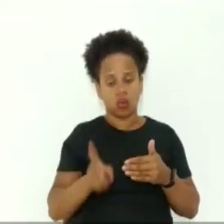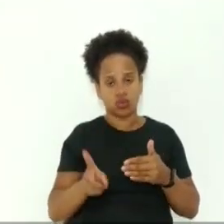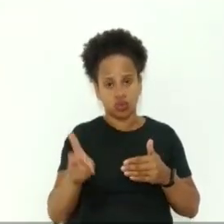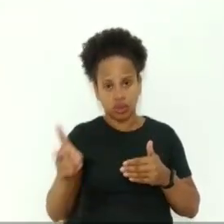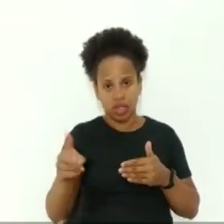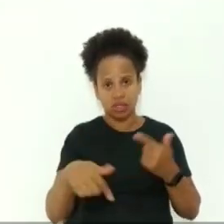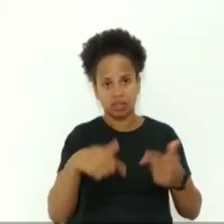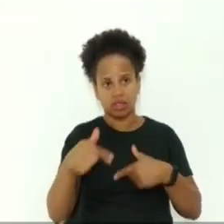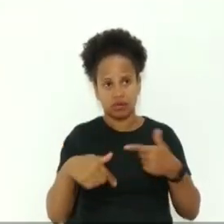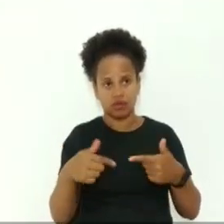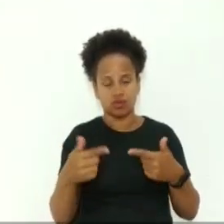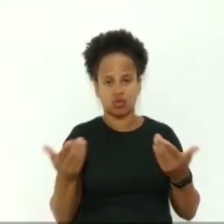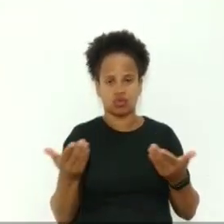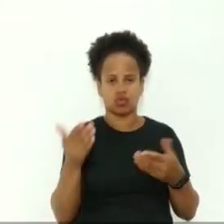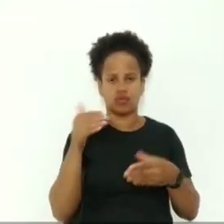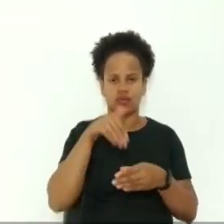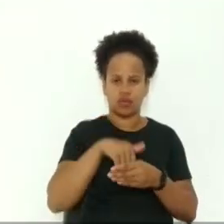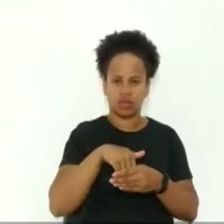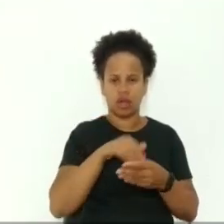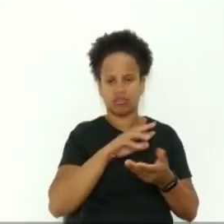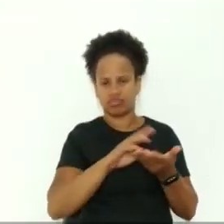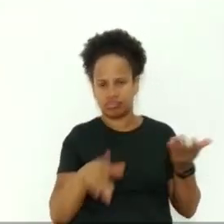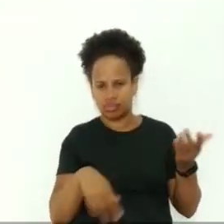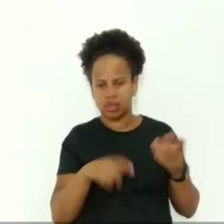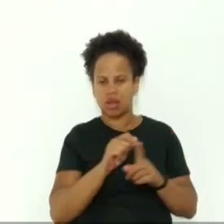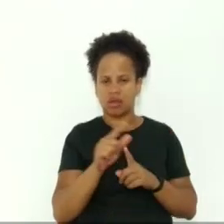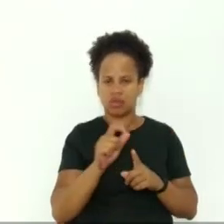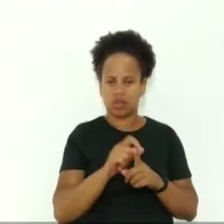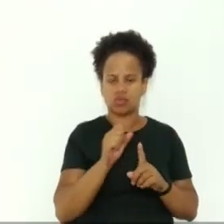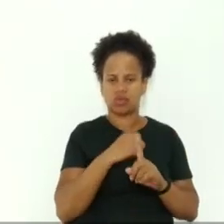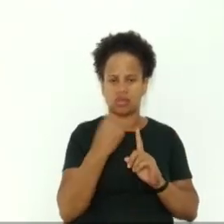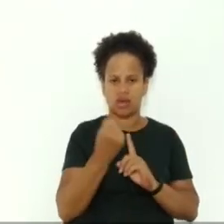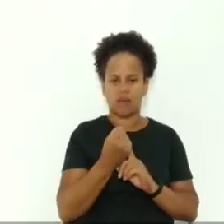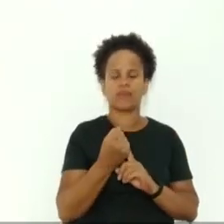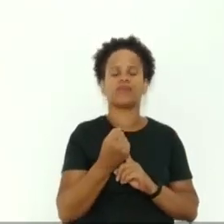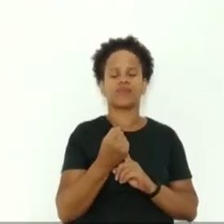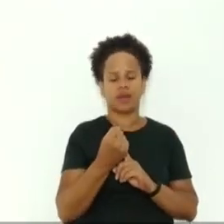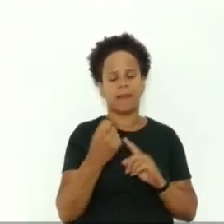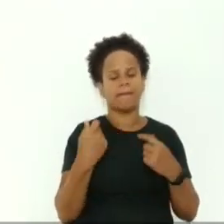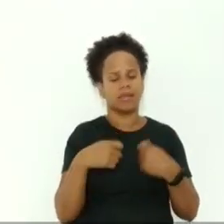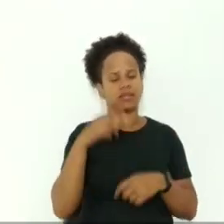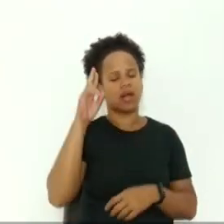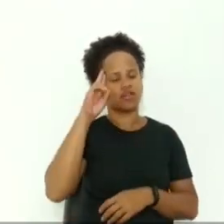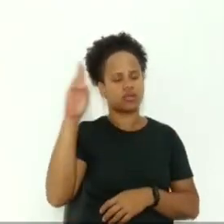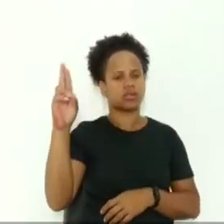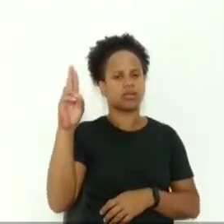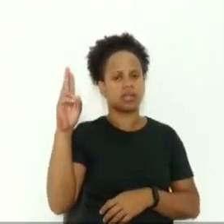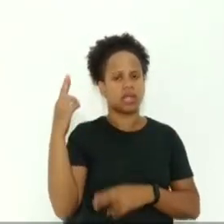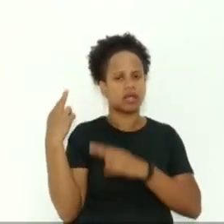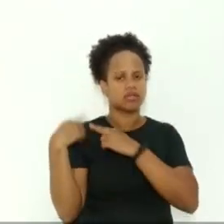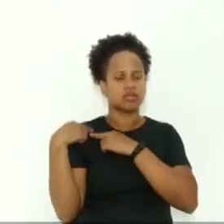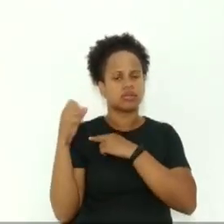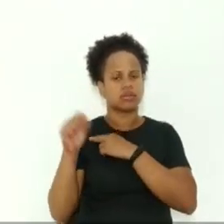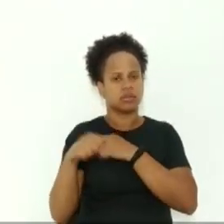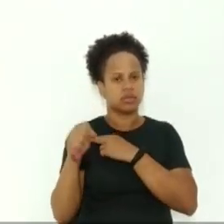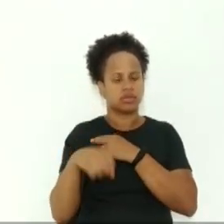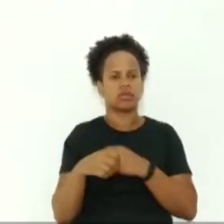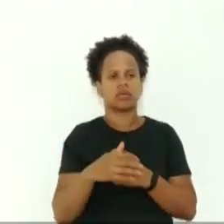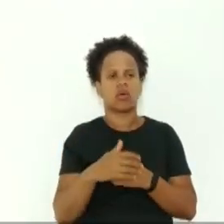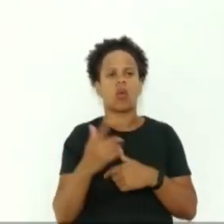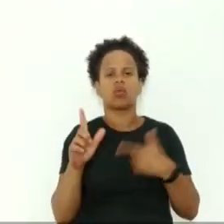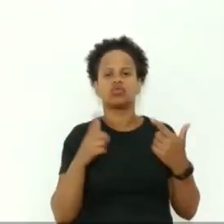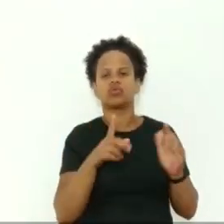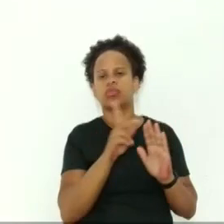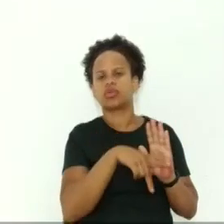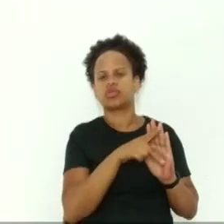saúde convênios esse do aluguel social a gente tem que ter essa responsabilidade sim diferentemente de outros projetos